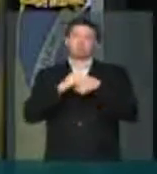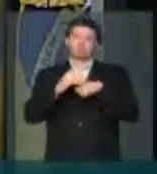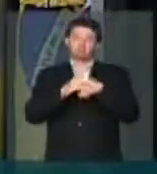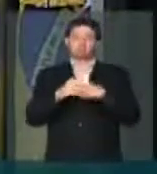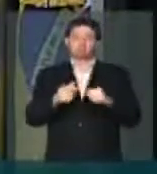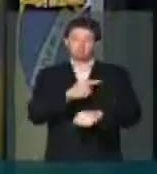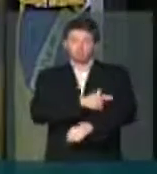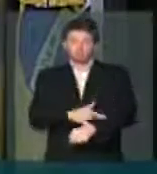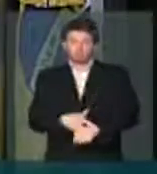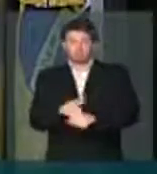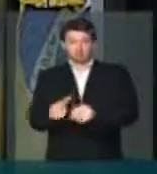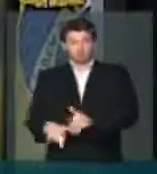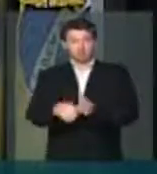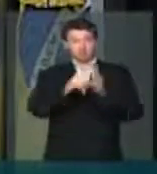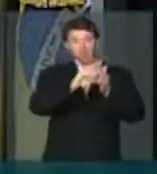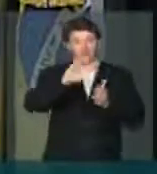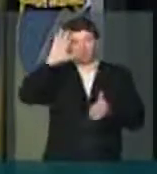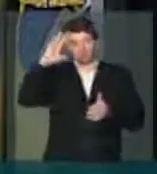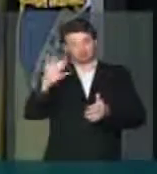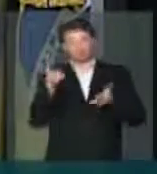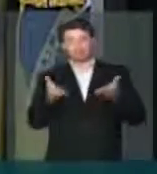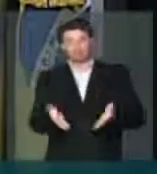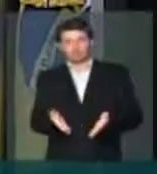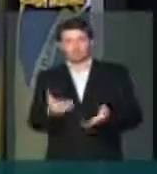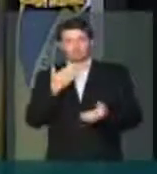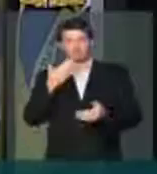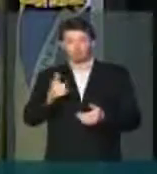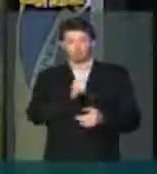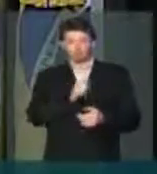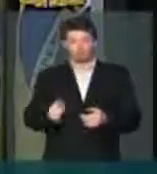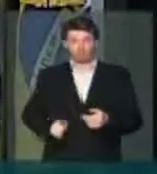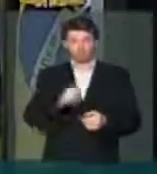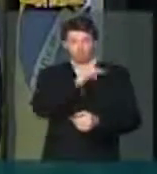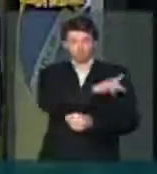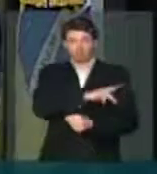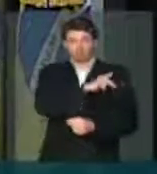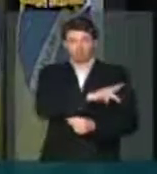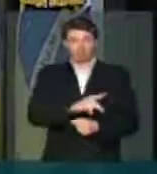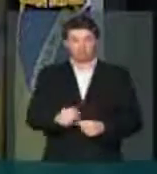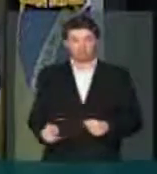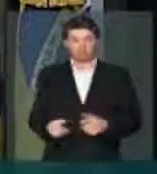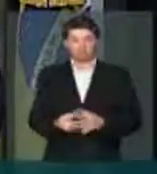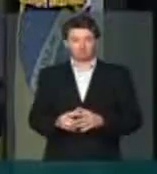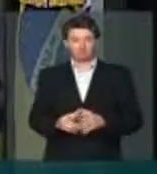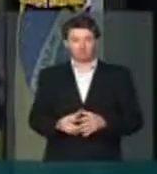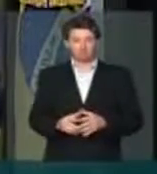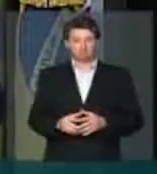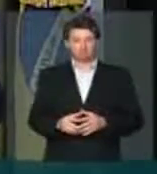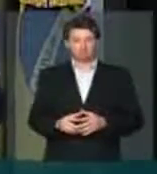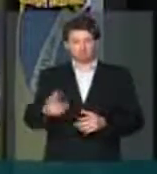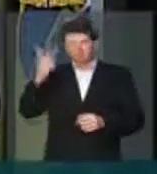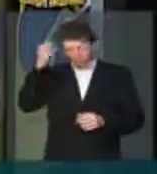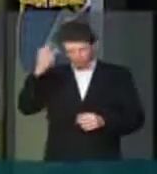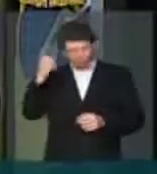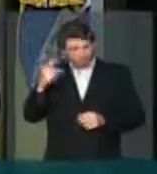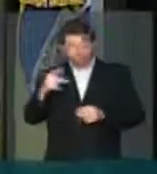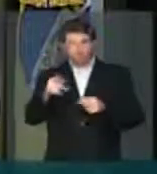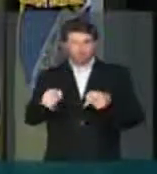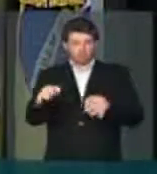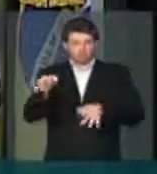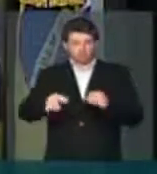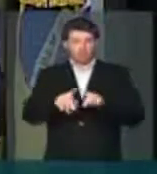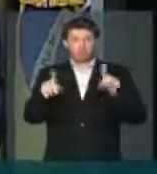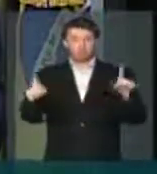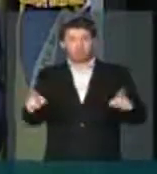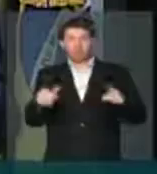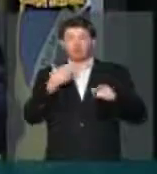de antecipar uma decisão para o governador do Piauí. Não é muito usual da justiça isso, mas